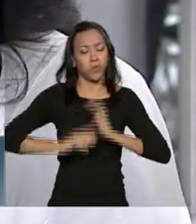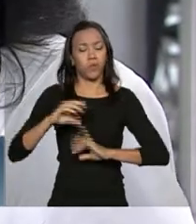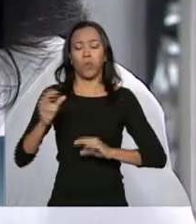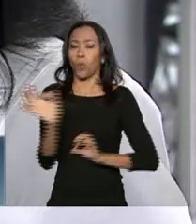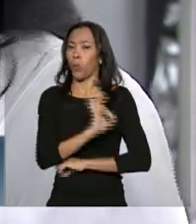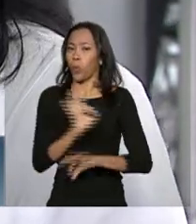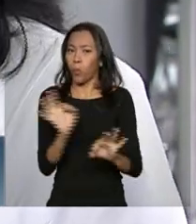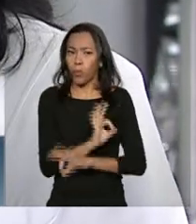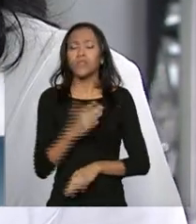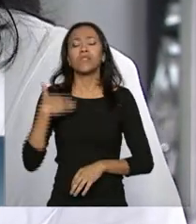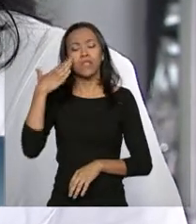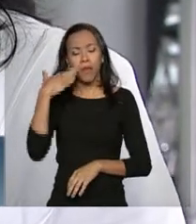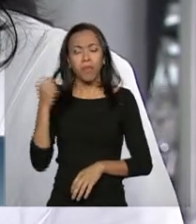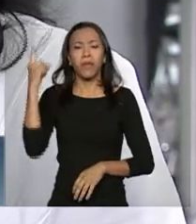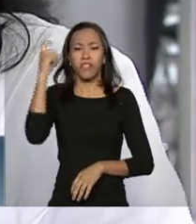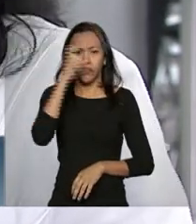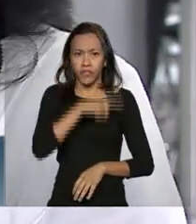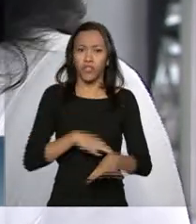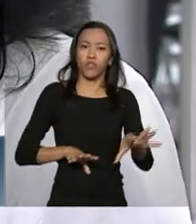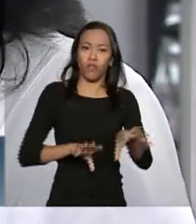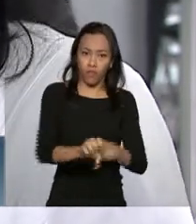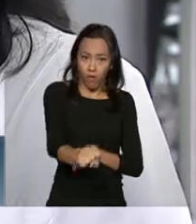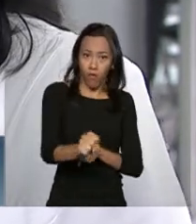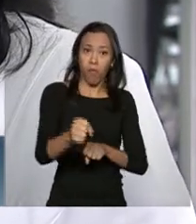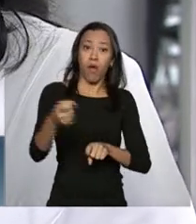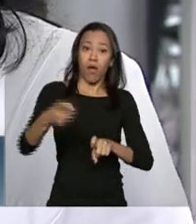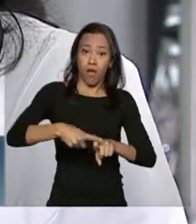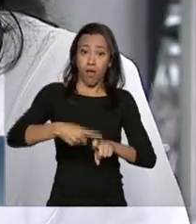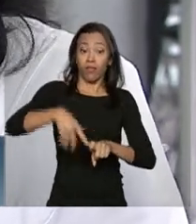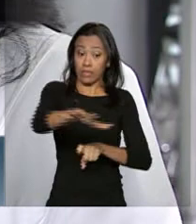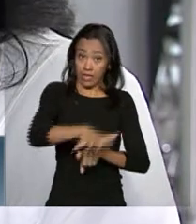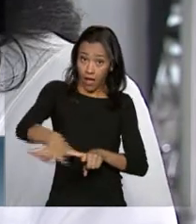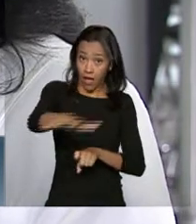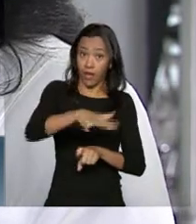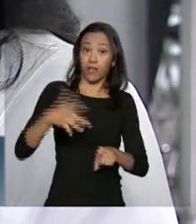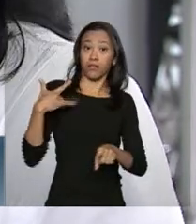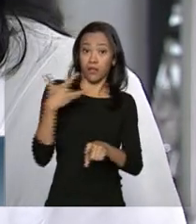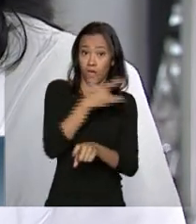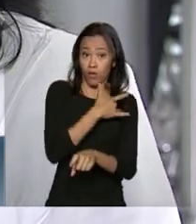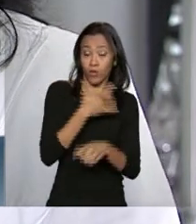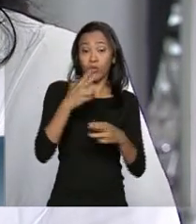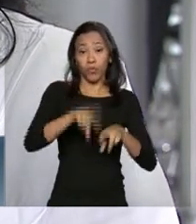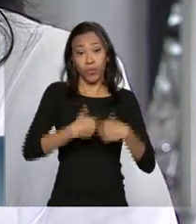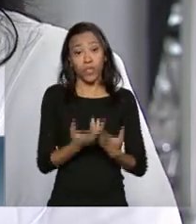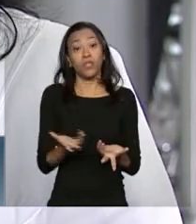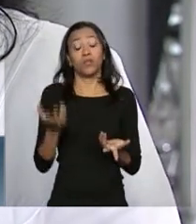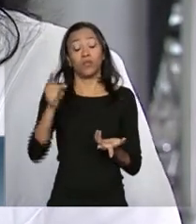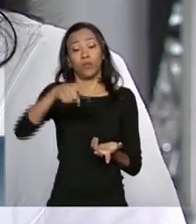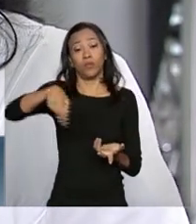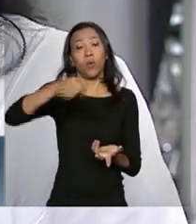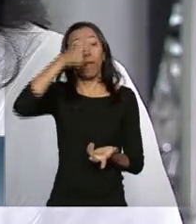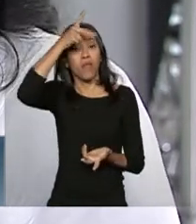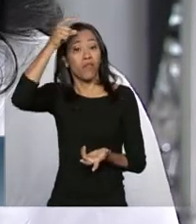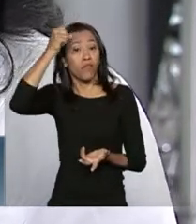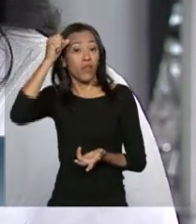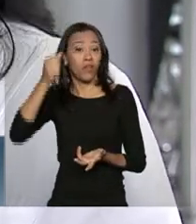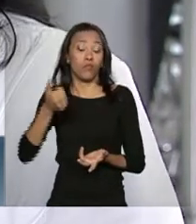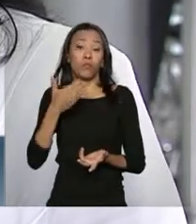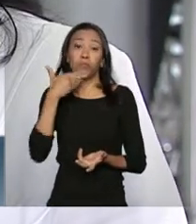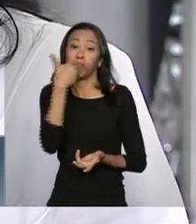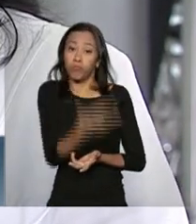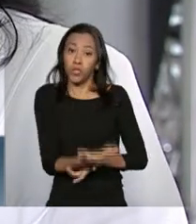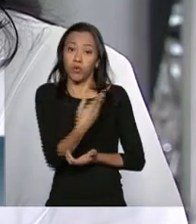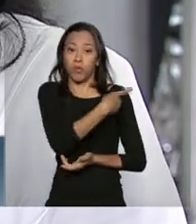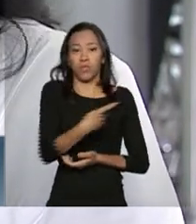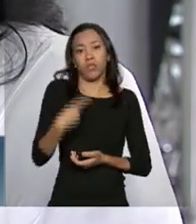dificuldade da formação de mão de obra nesta área, daí a Frente Nacional de Prefeitos ter solicitado à presidenta Dilma